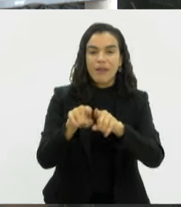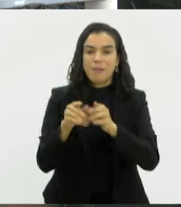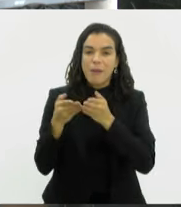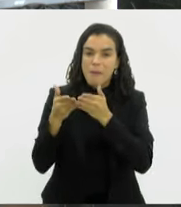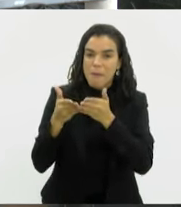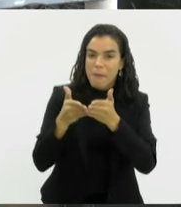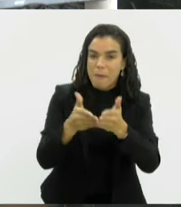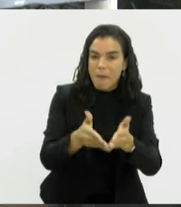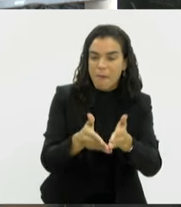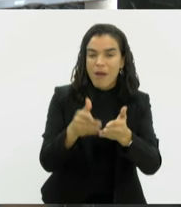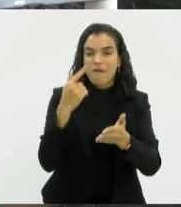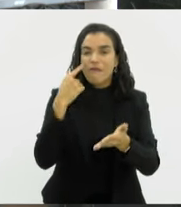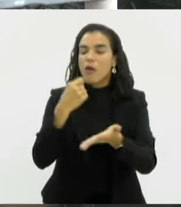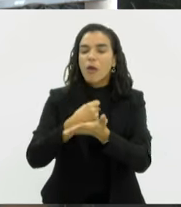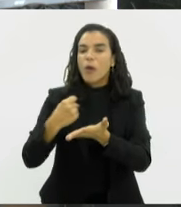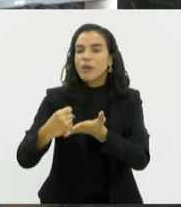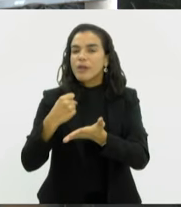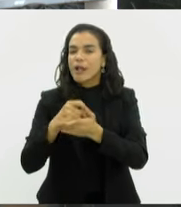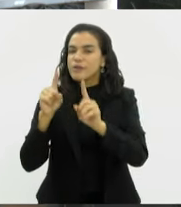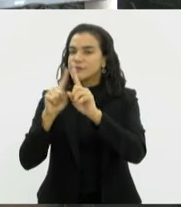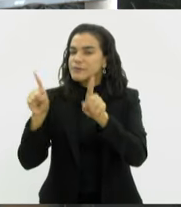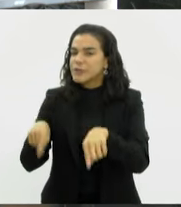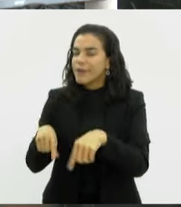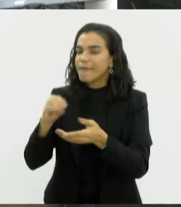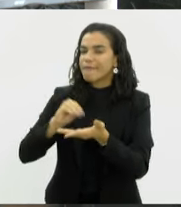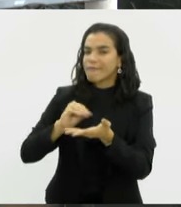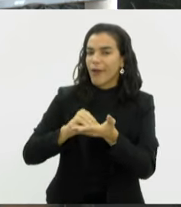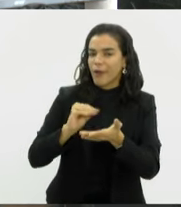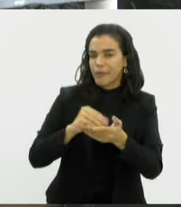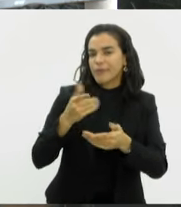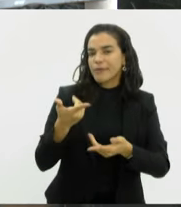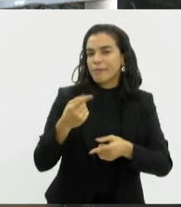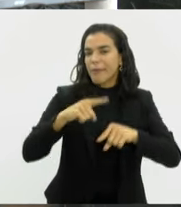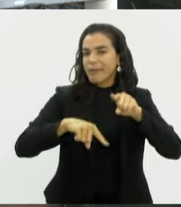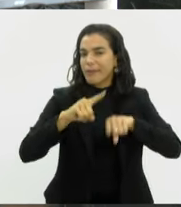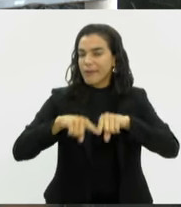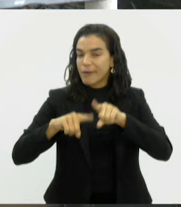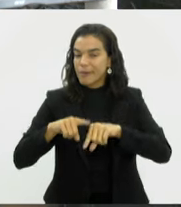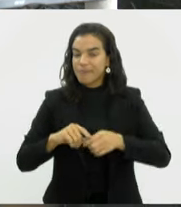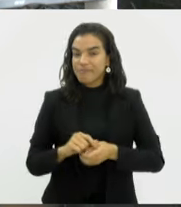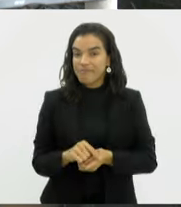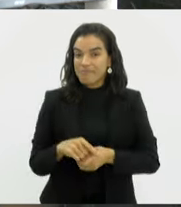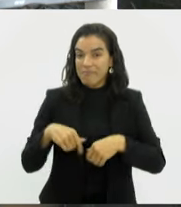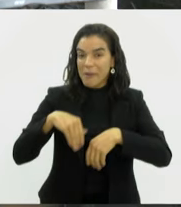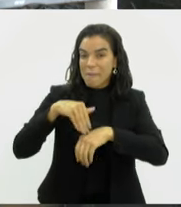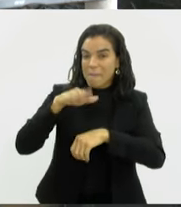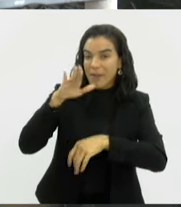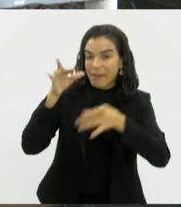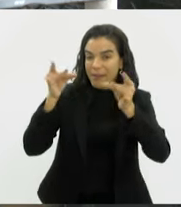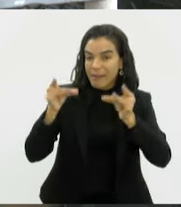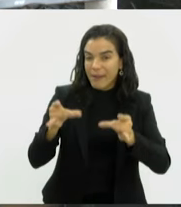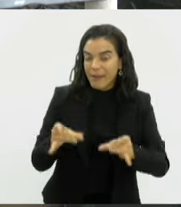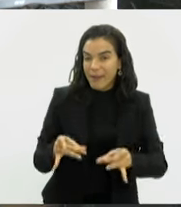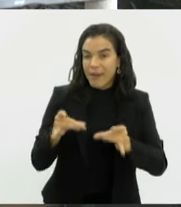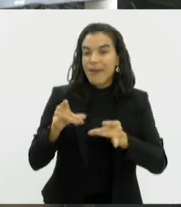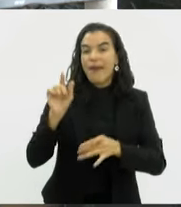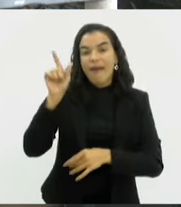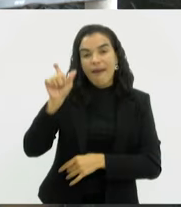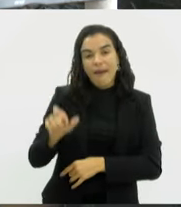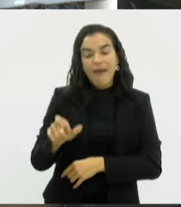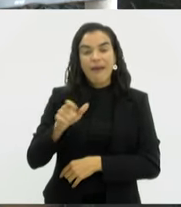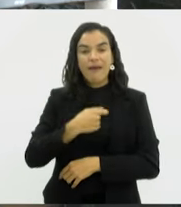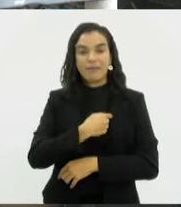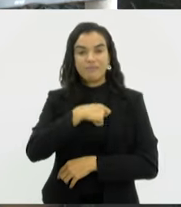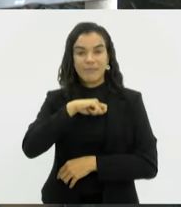irregularidades contratuais e de falta de equipamentos de segurança. E quem vai nos dar mais detalhes sobre a operação é a Auditora Fiscal